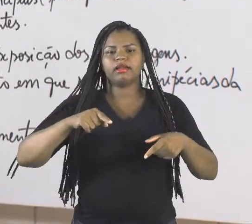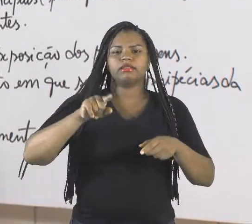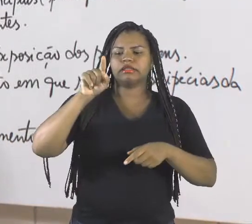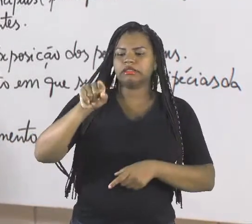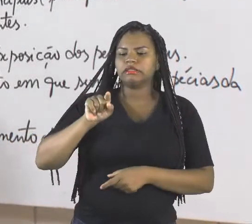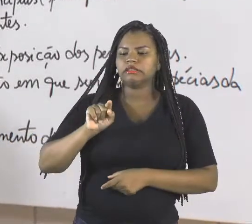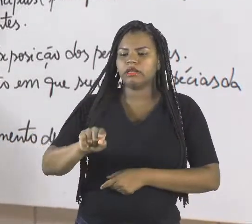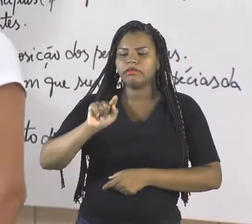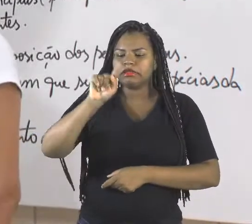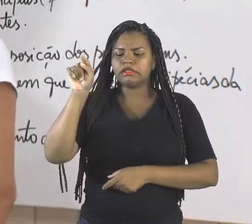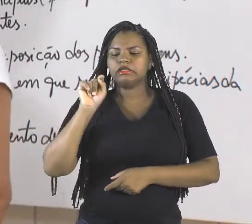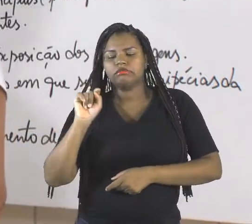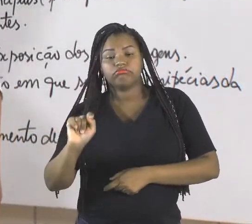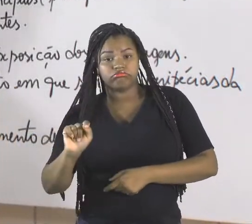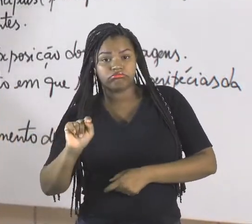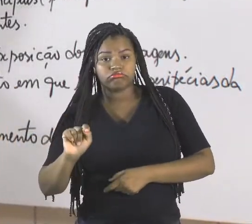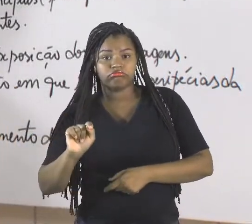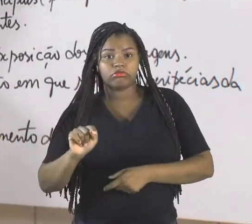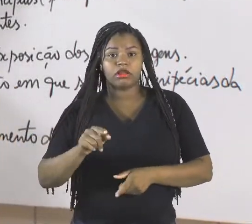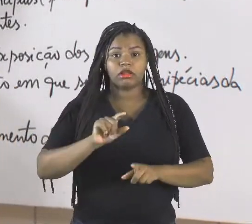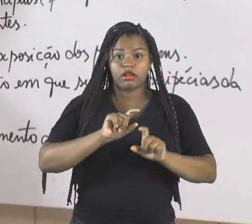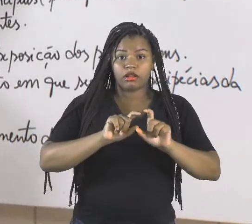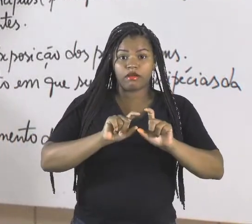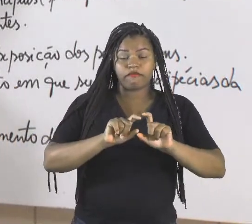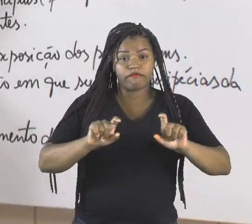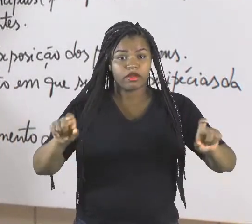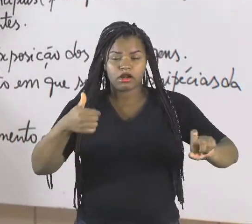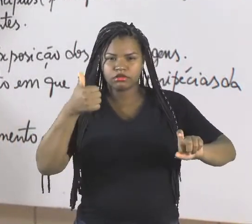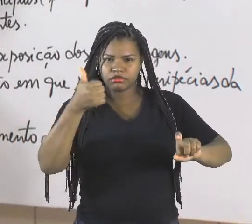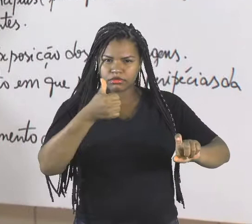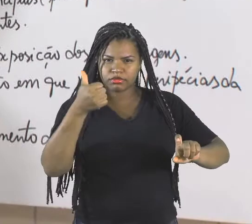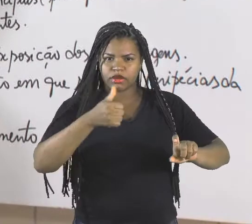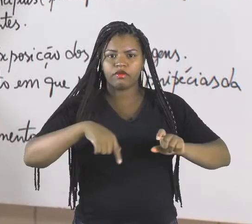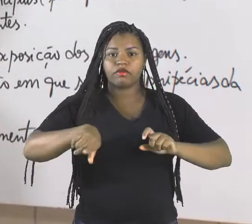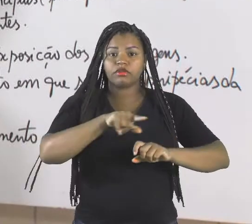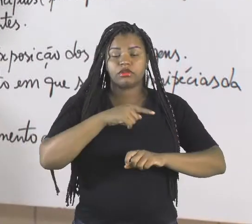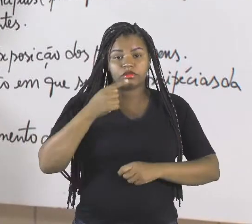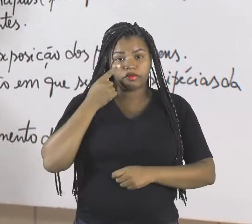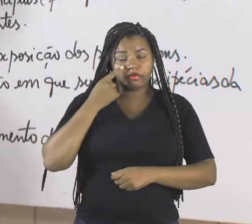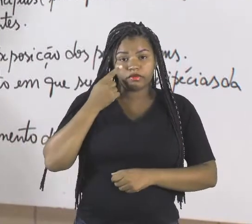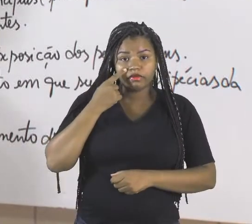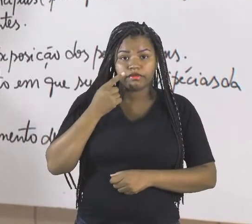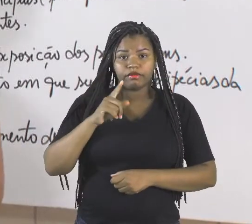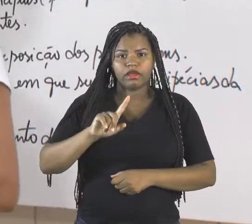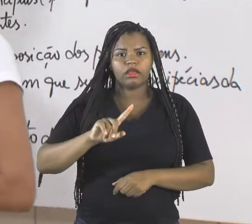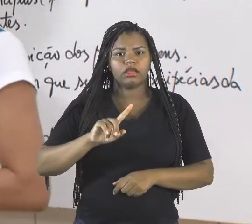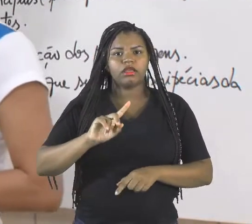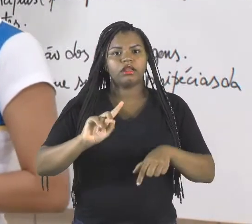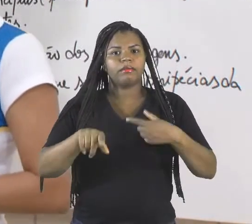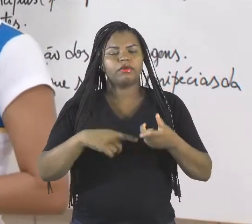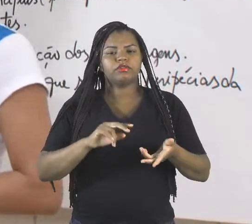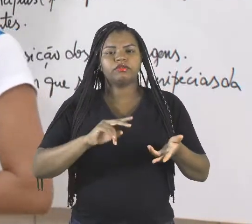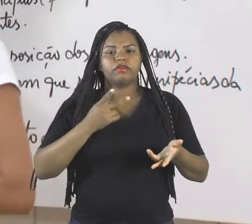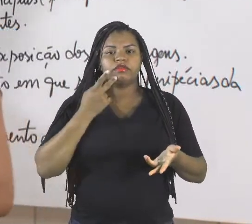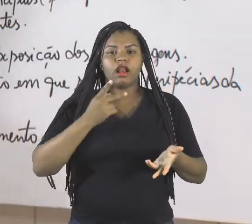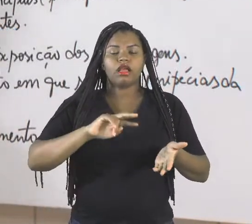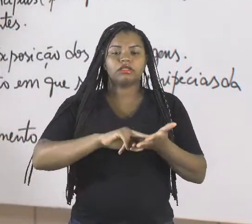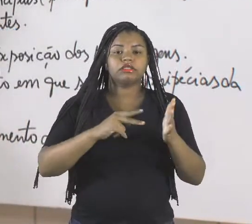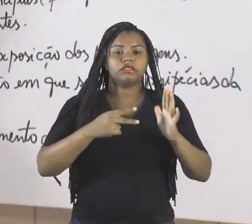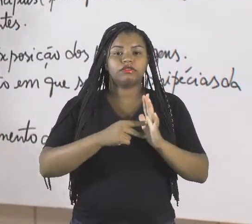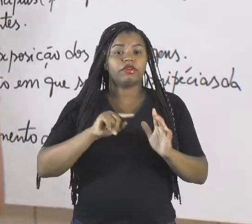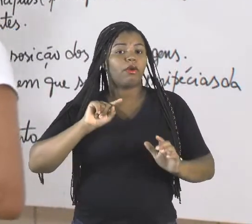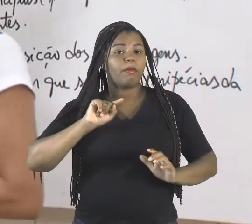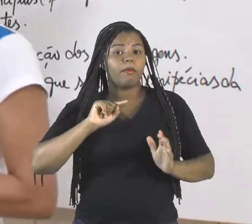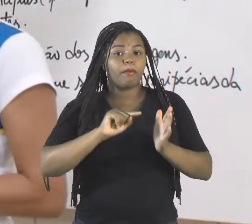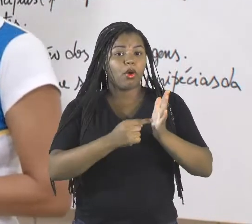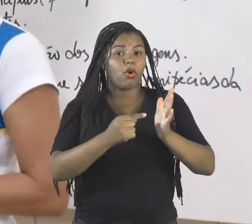E na frase, na primeira frase, vocês vão ver e vão me falar o que significa esses sinais de pontuação.